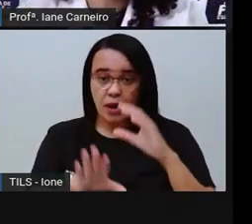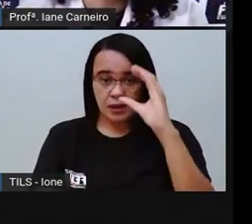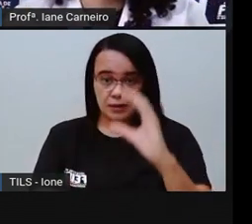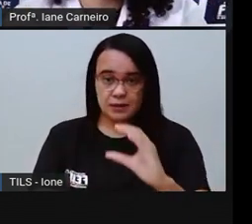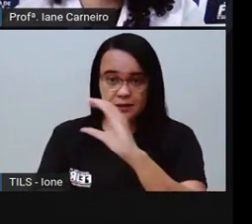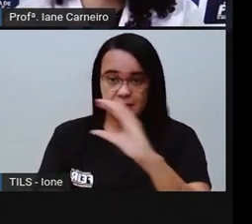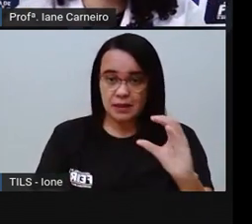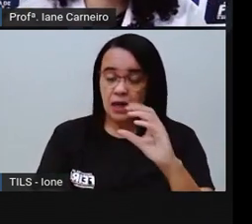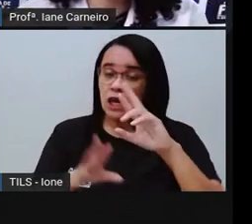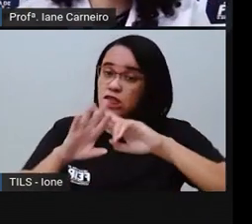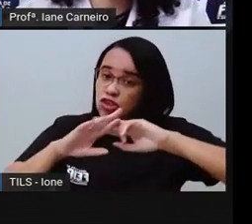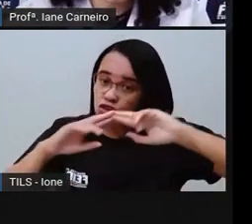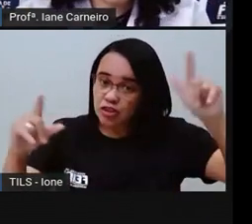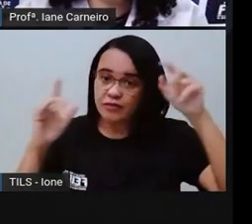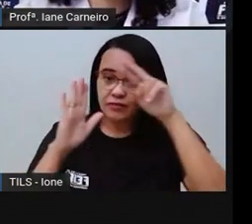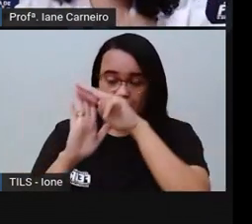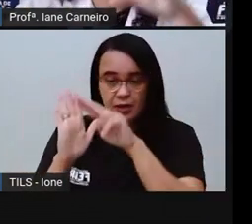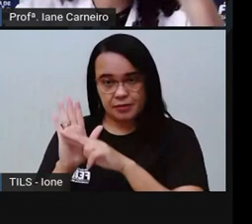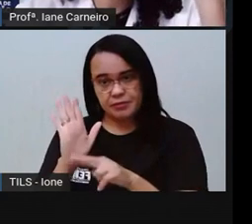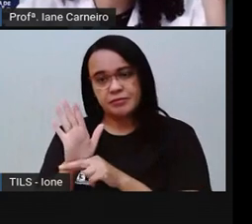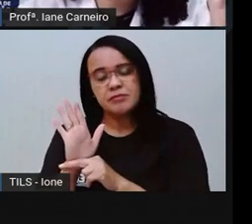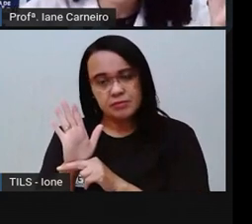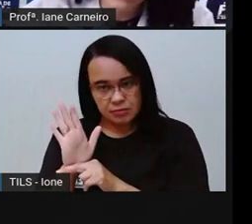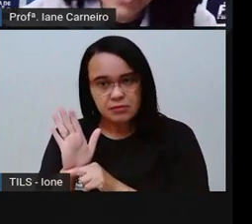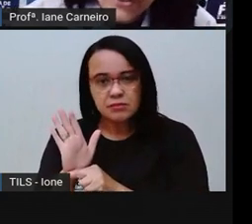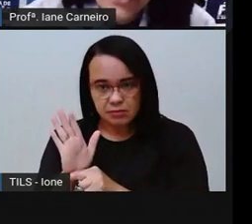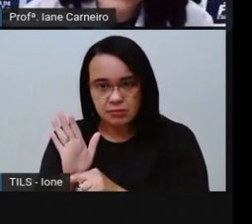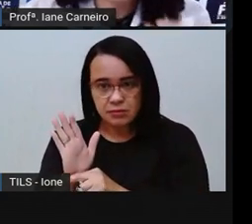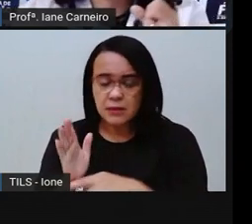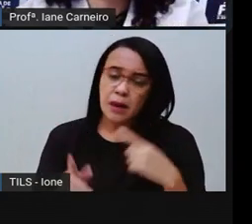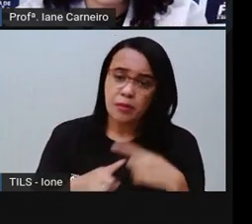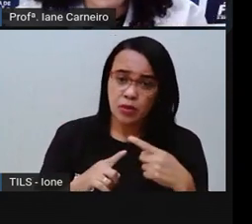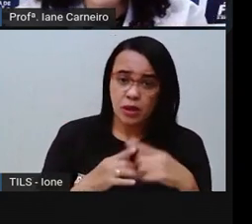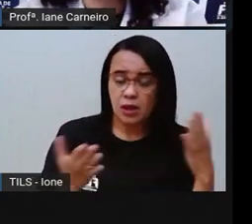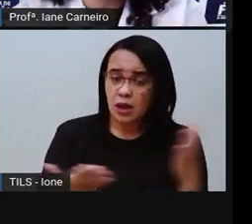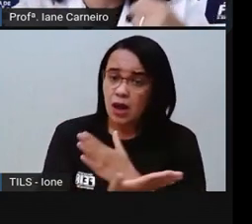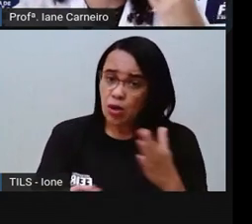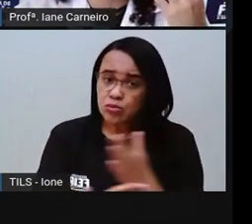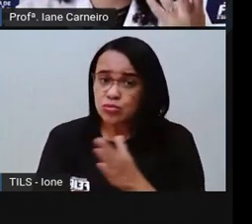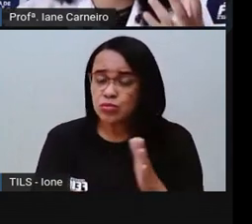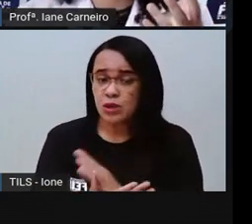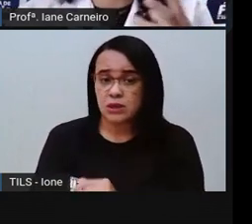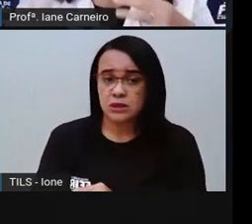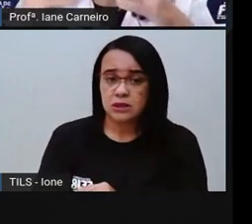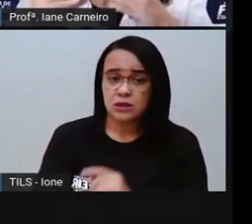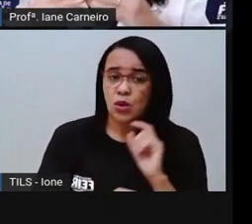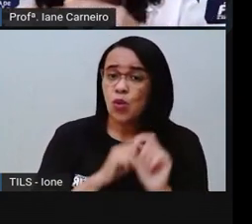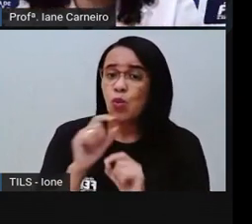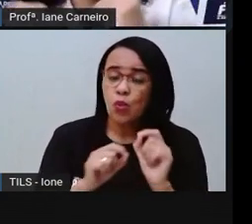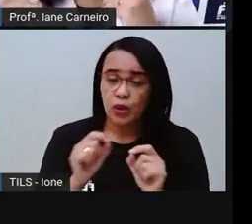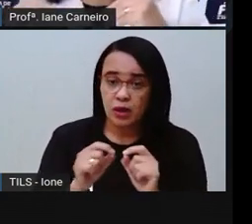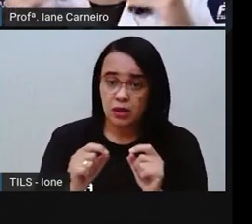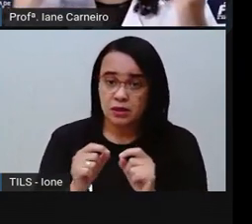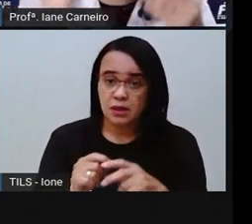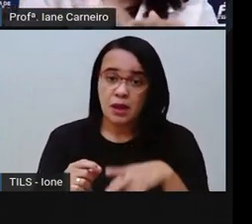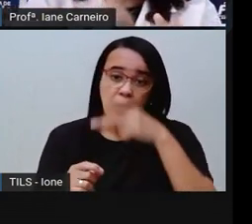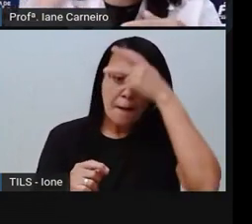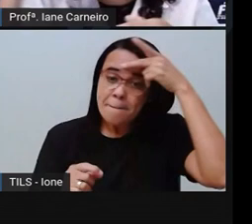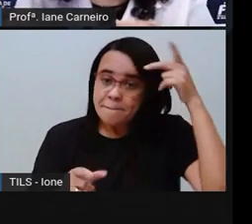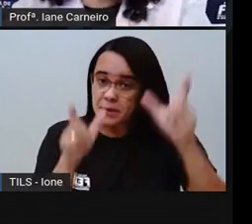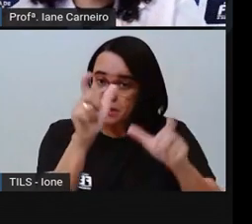certo? Então, aqui, ó, nas igrejas, geralmente, o é que acontece? As pessoas cantam,